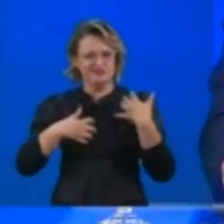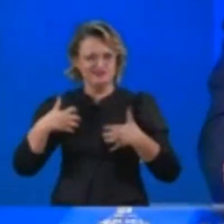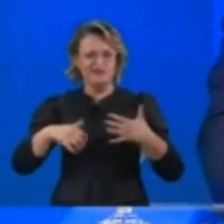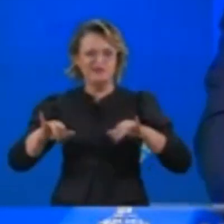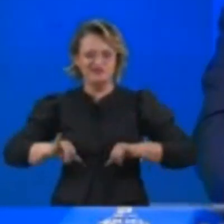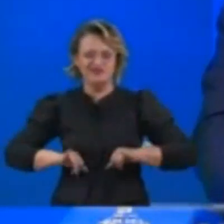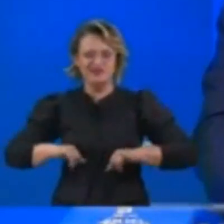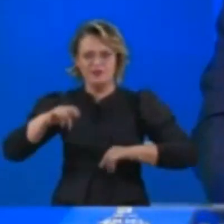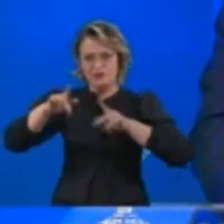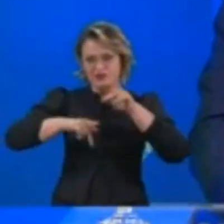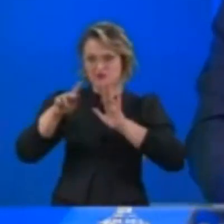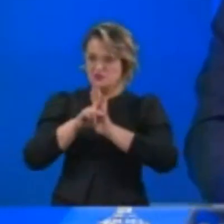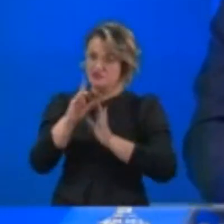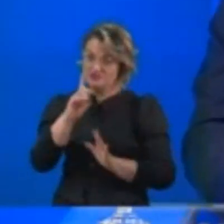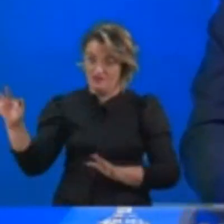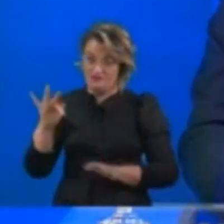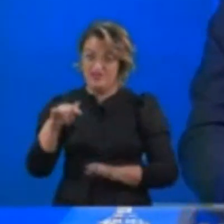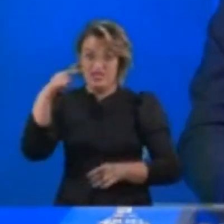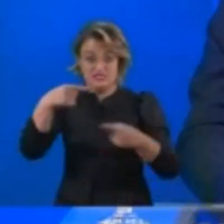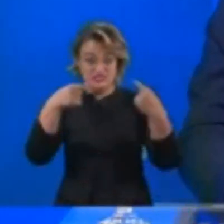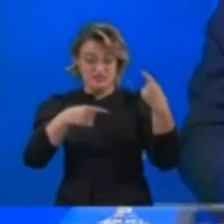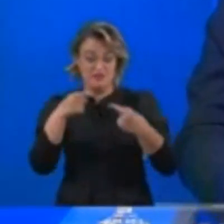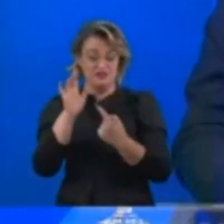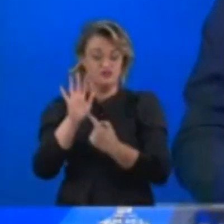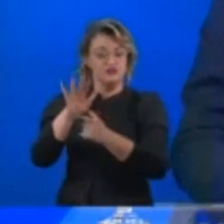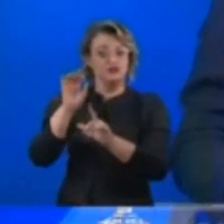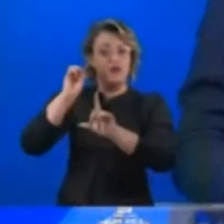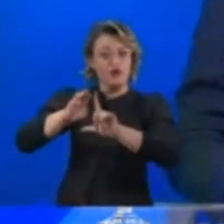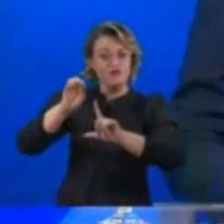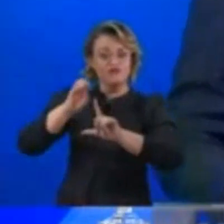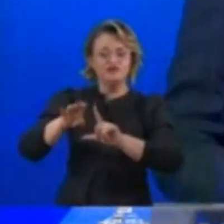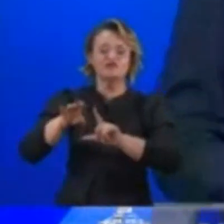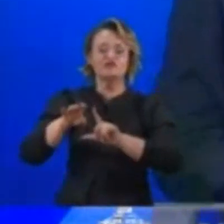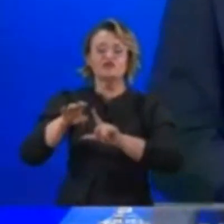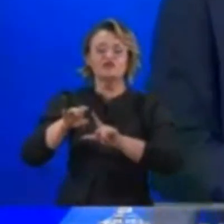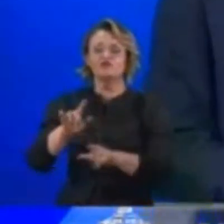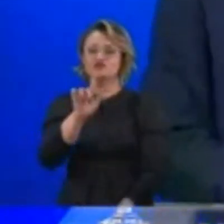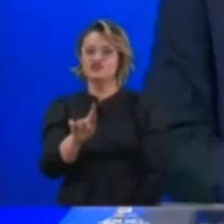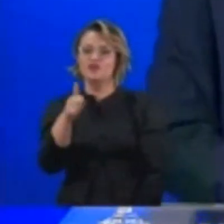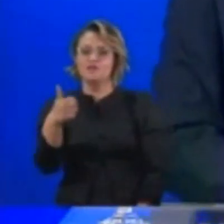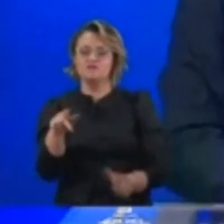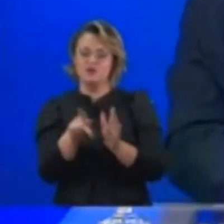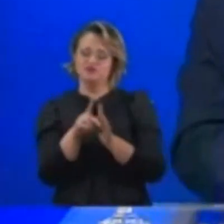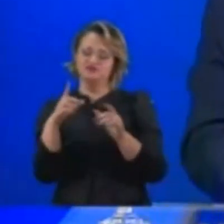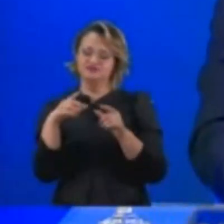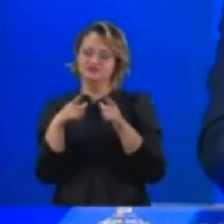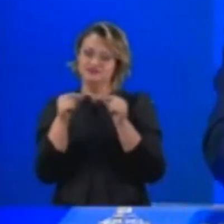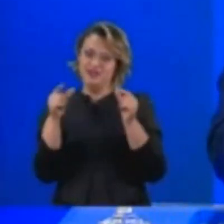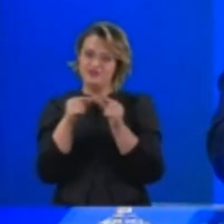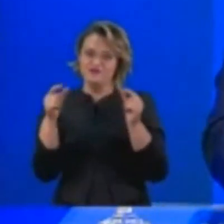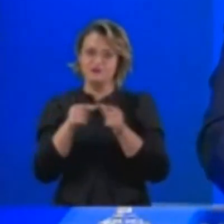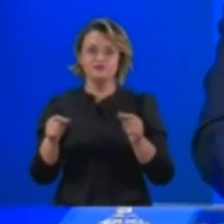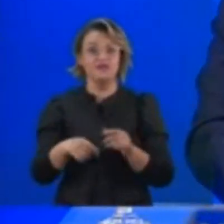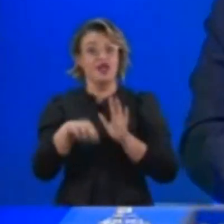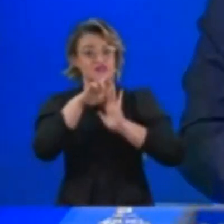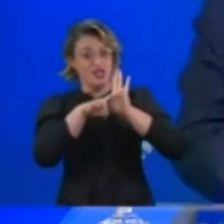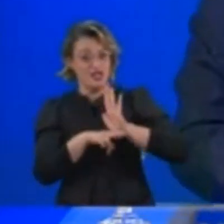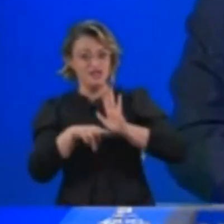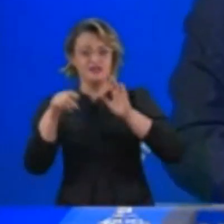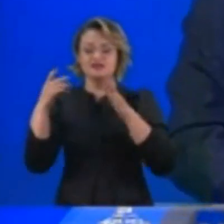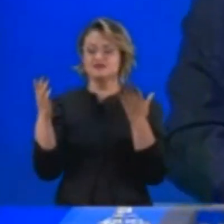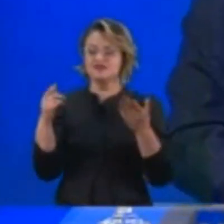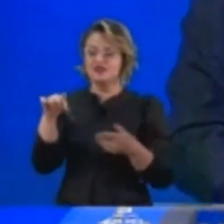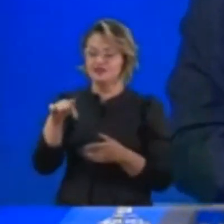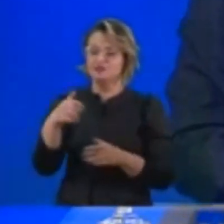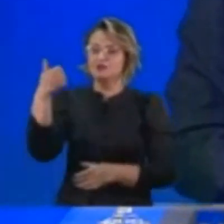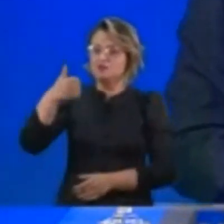população. Este debate está sendo transmitido ao vivo também no GUDF. Vamos ver agora as regras deste primeiro